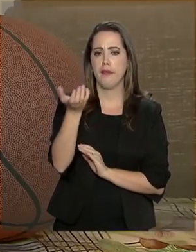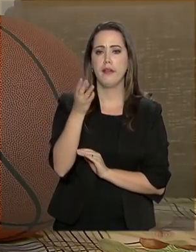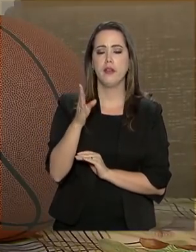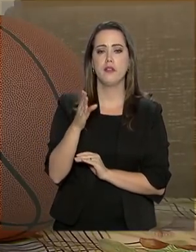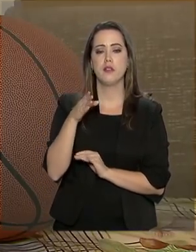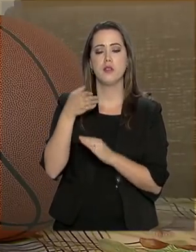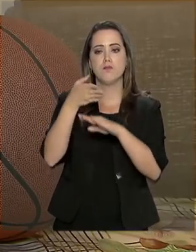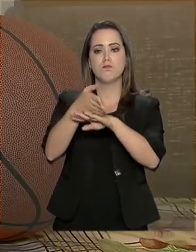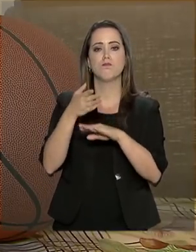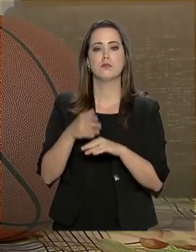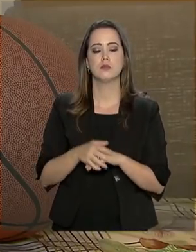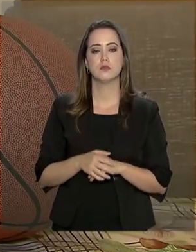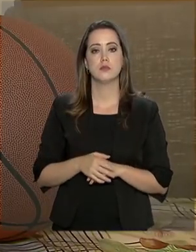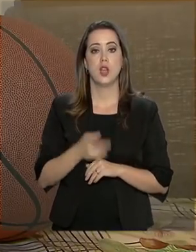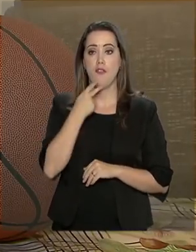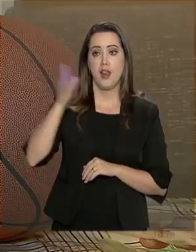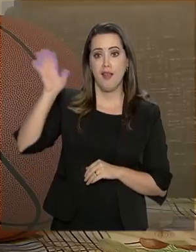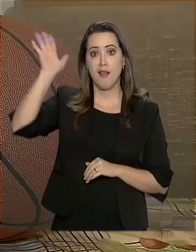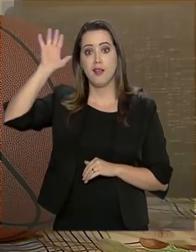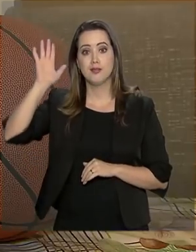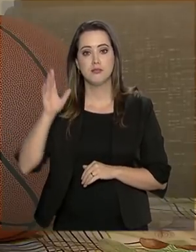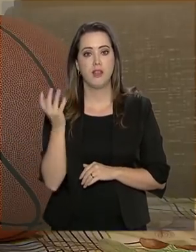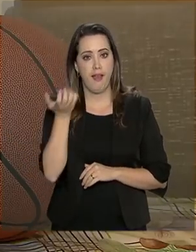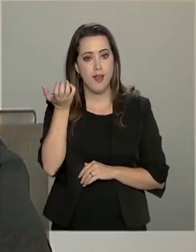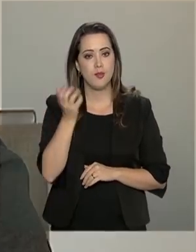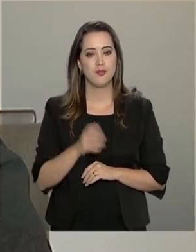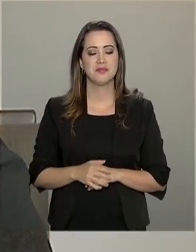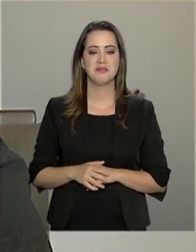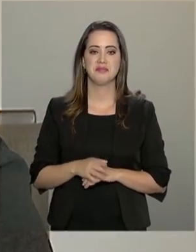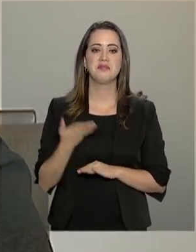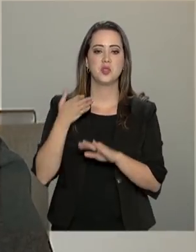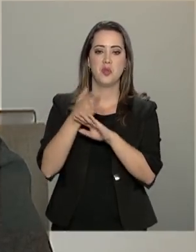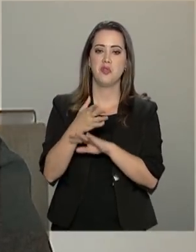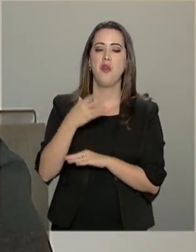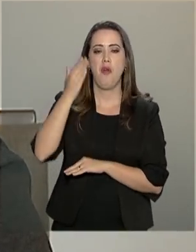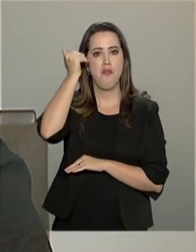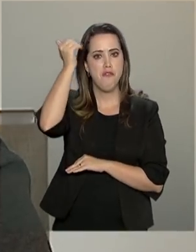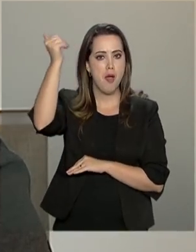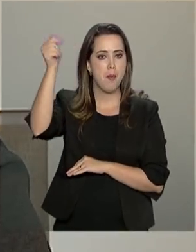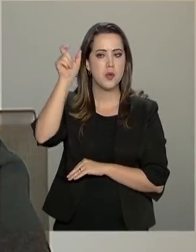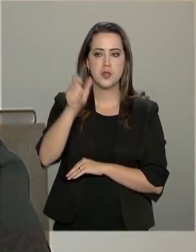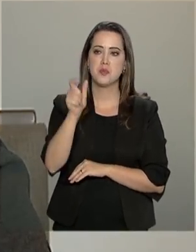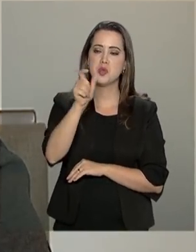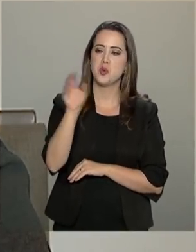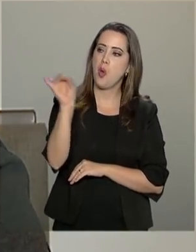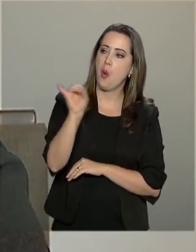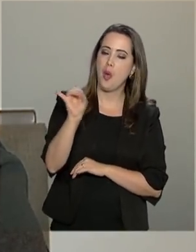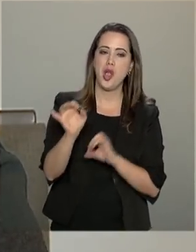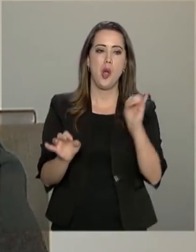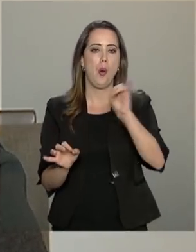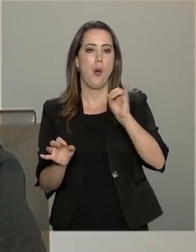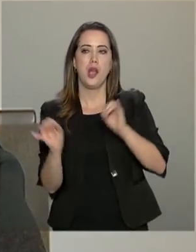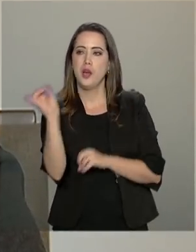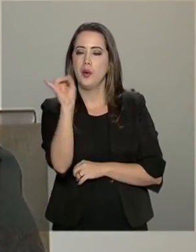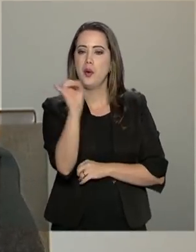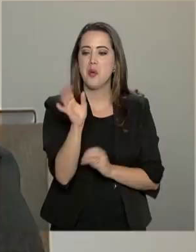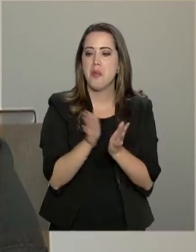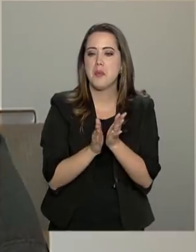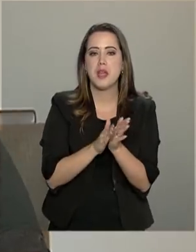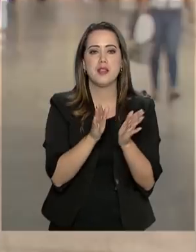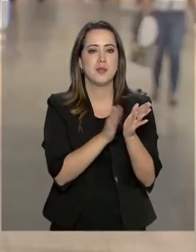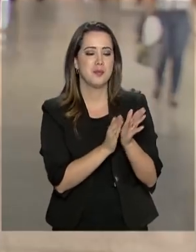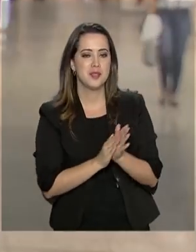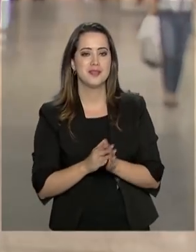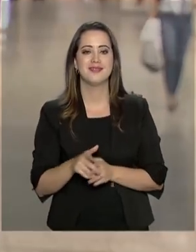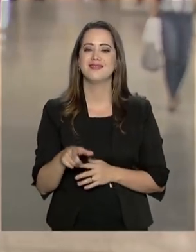do projeto. Aí eu levantei a mão e aí eu fui. Fiquei famosa, aí todo mundo começou a me cumprimentar, falou parabéns.